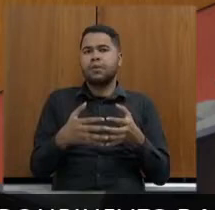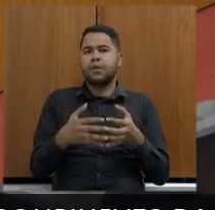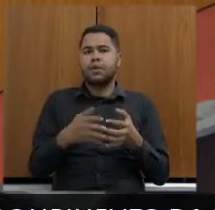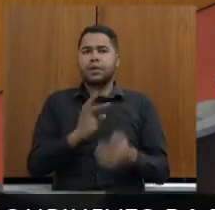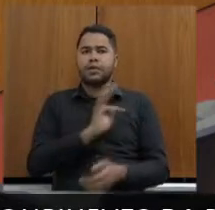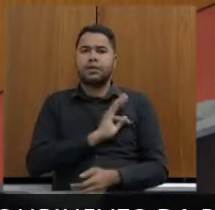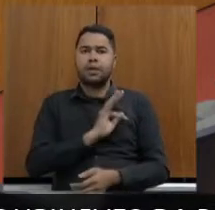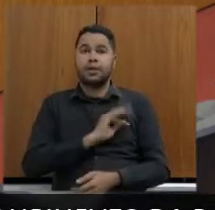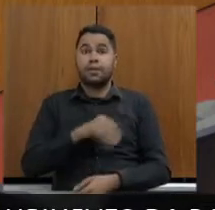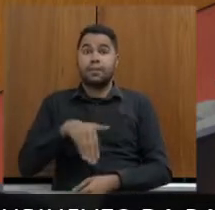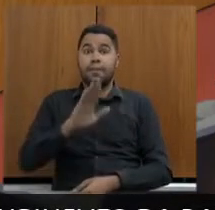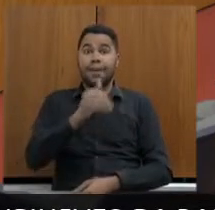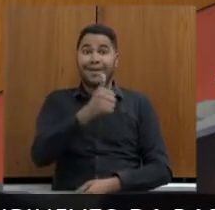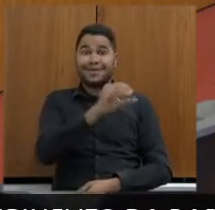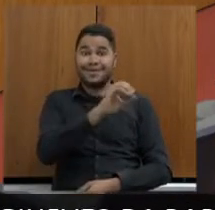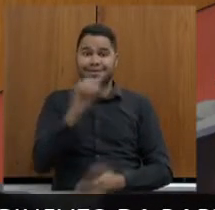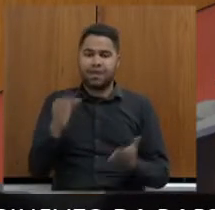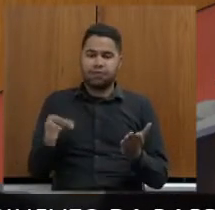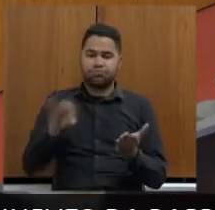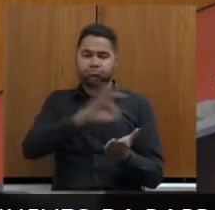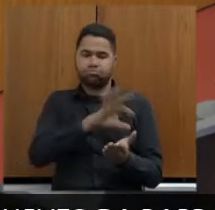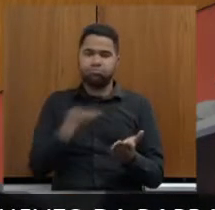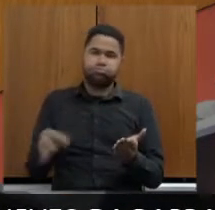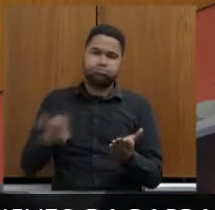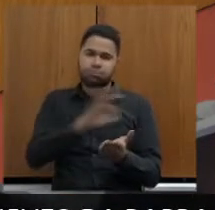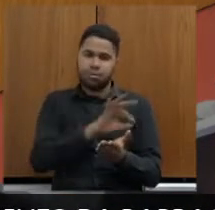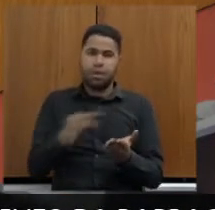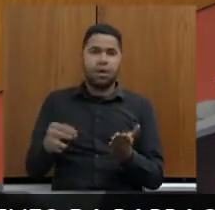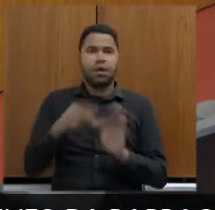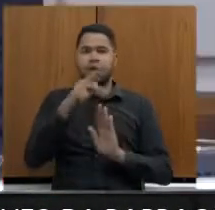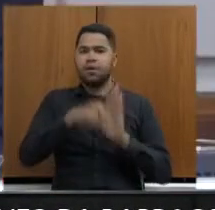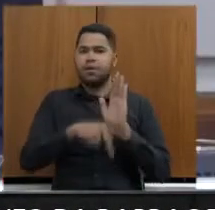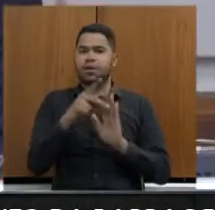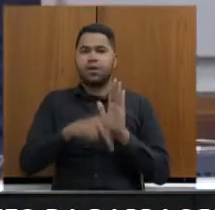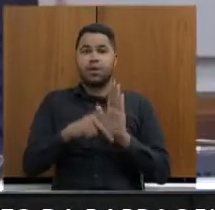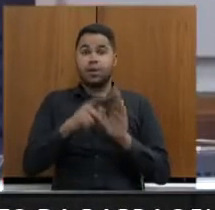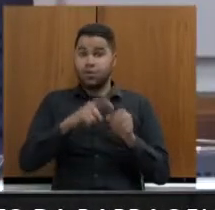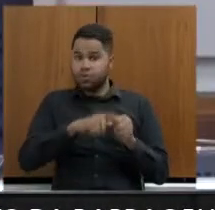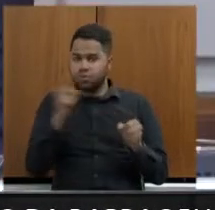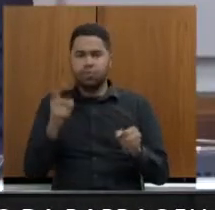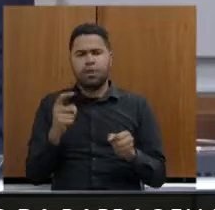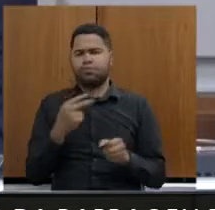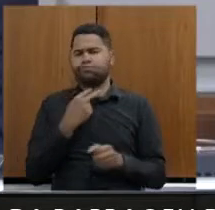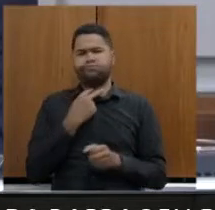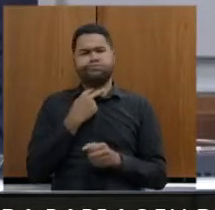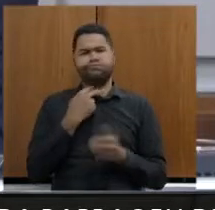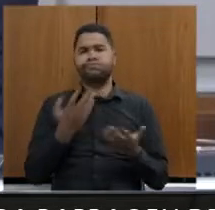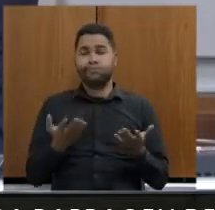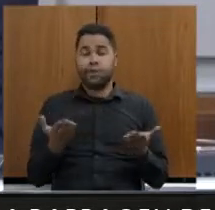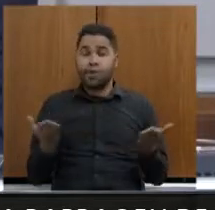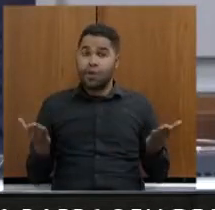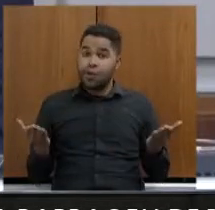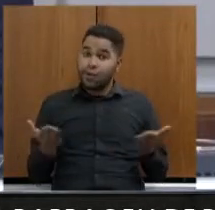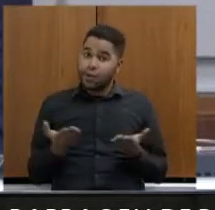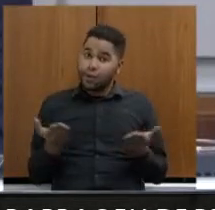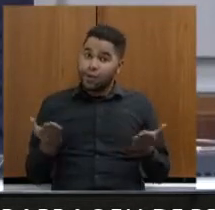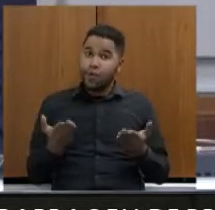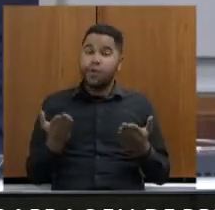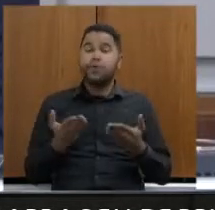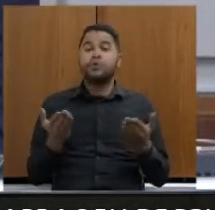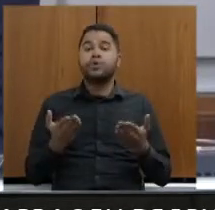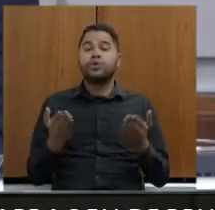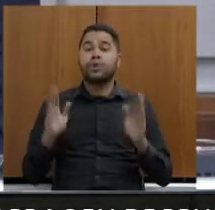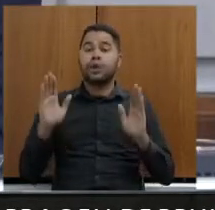páginas reconhecendo que o projeto não deveria ser suspenso. Então, hoje, a licitação está